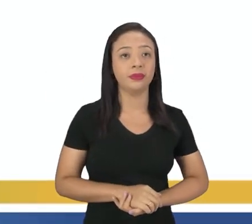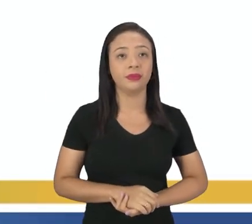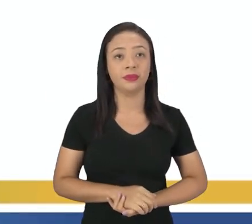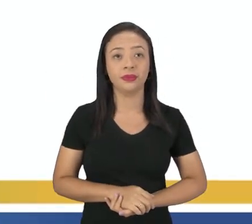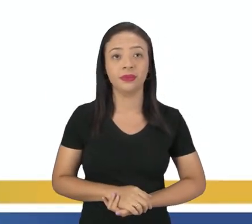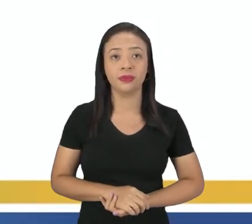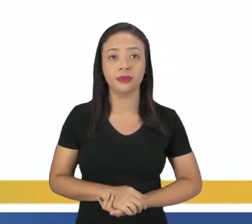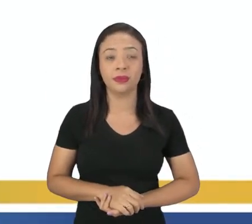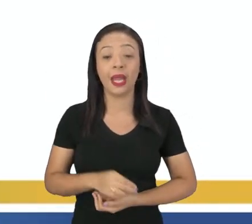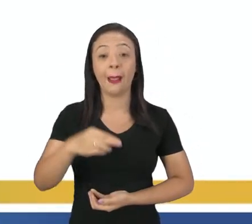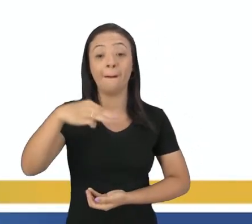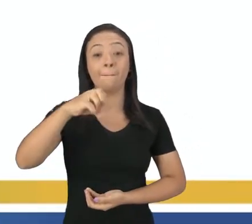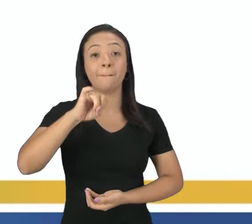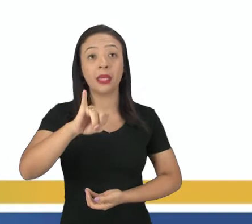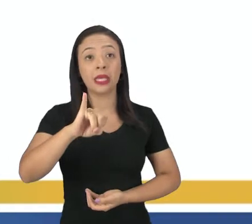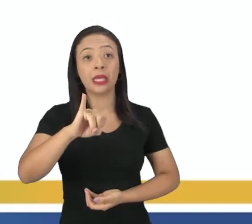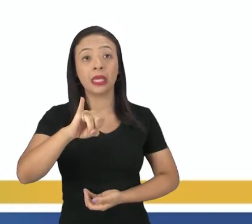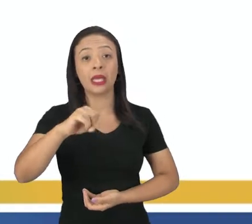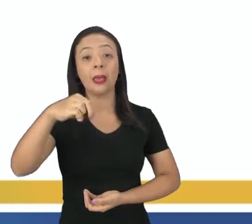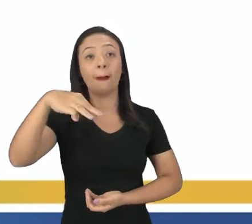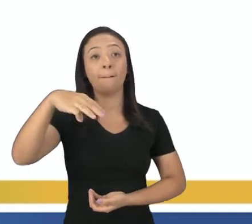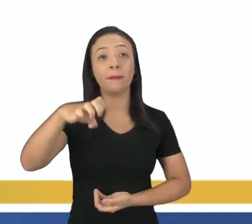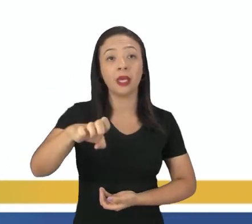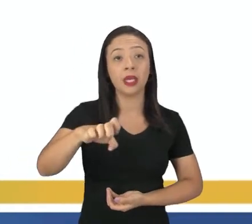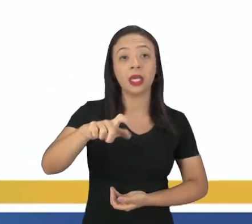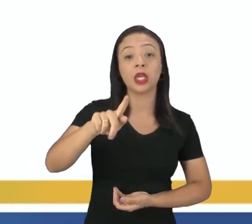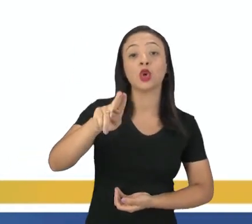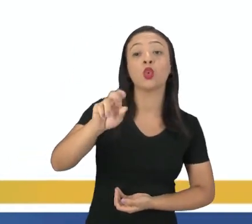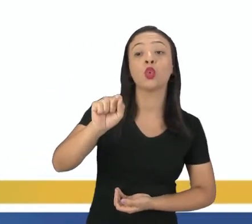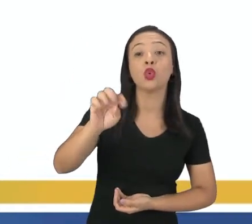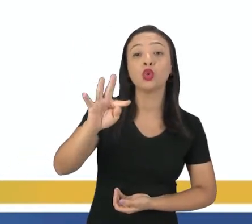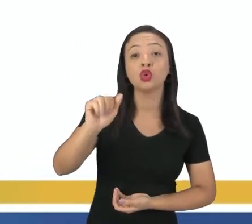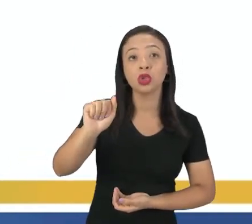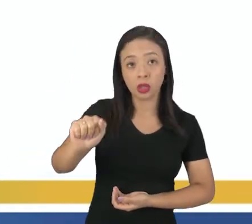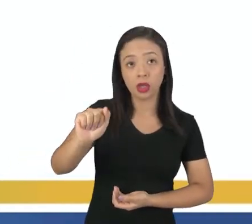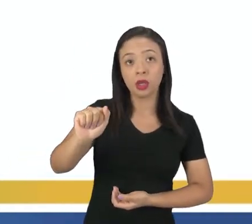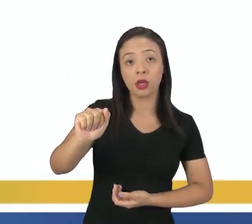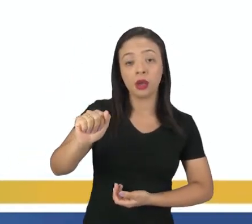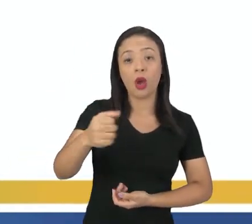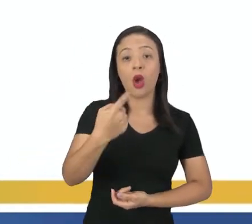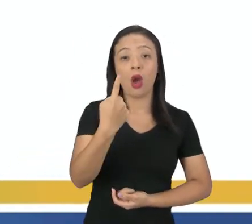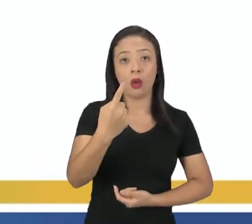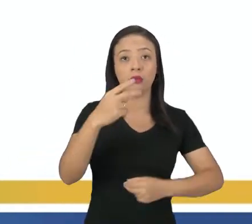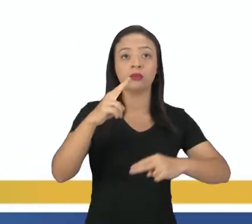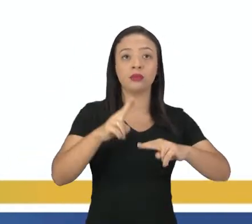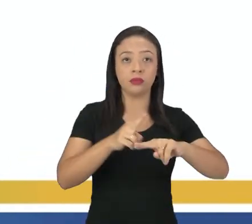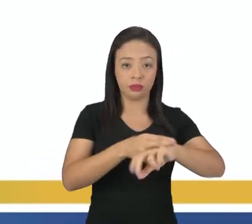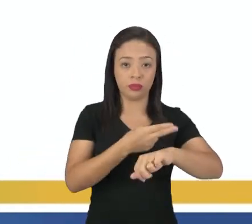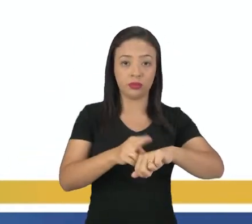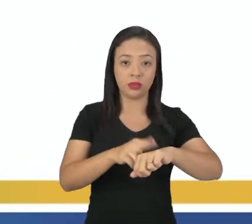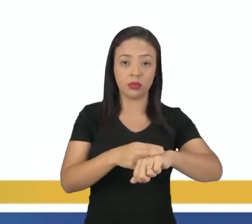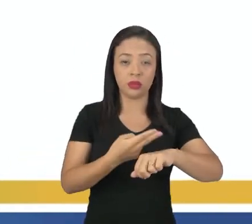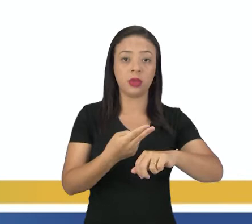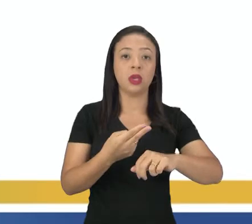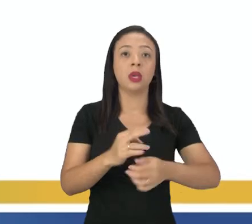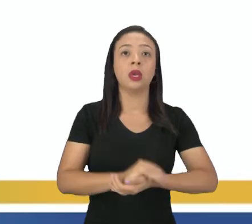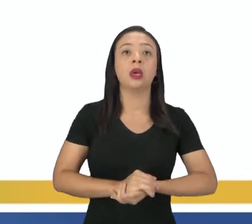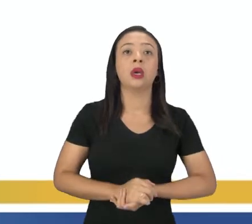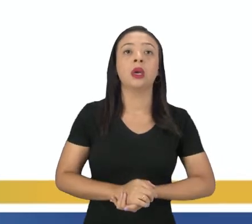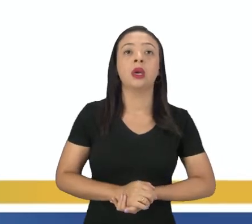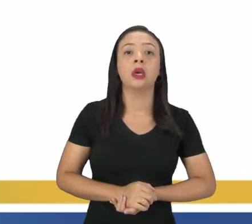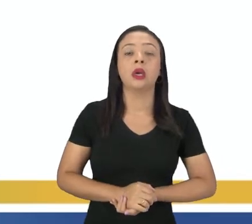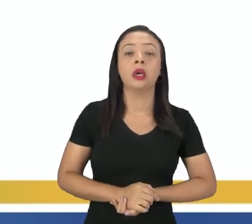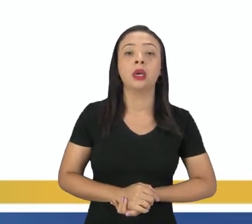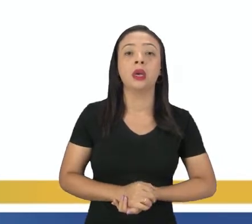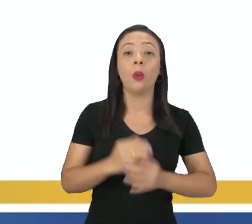A mim me gustam los chocolates, né? Como vimos no exemplo, chocolate em cima está no singular, por isso gusta.